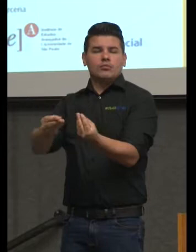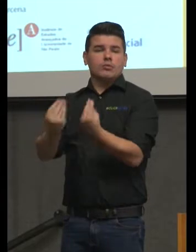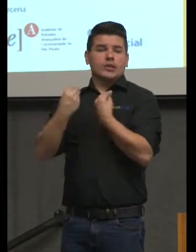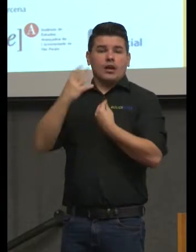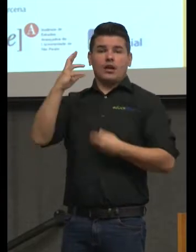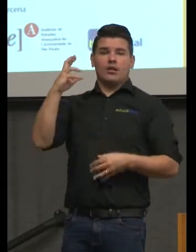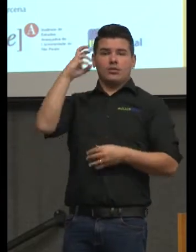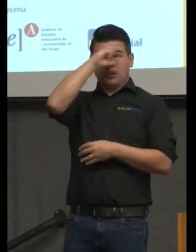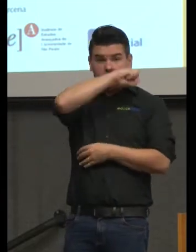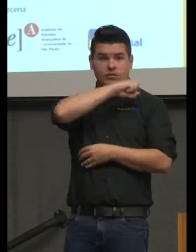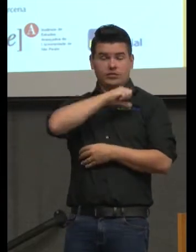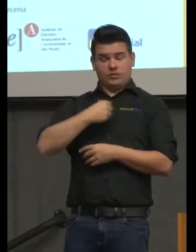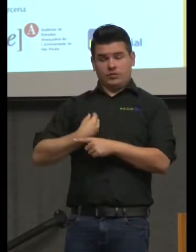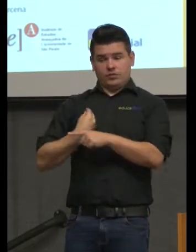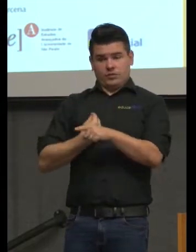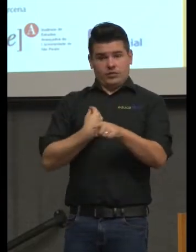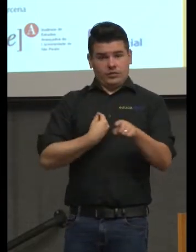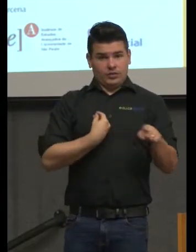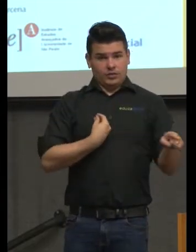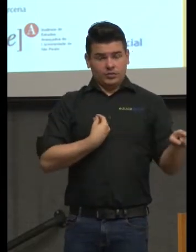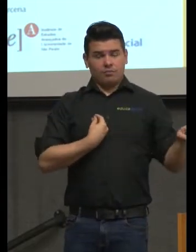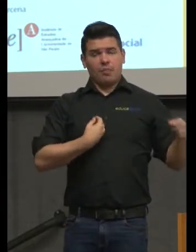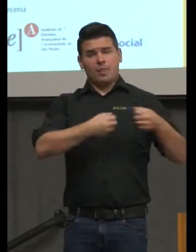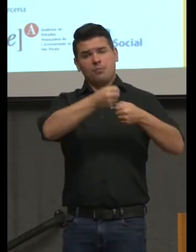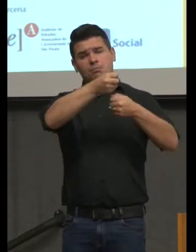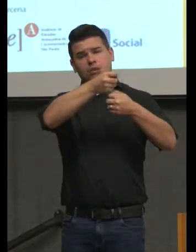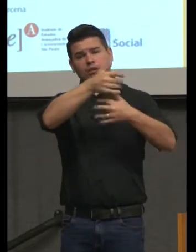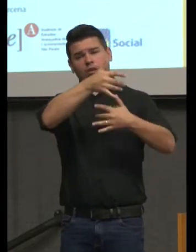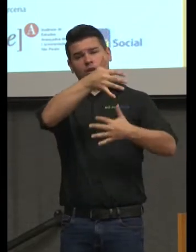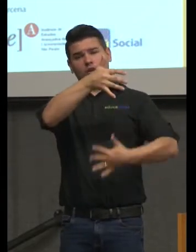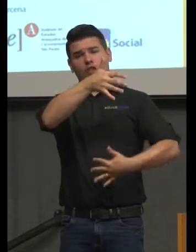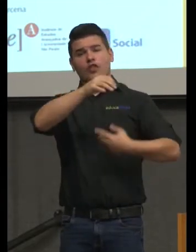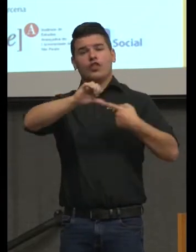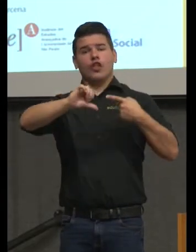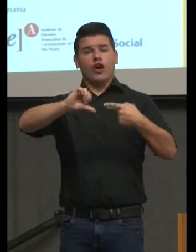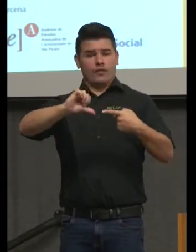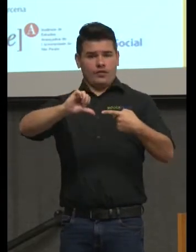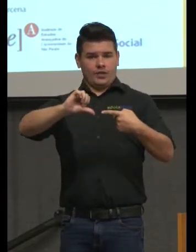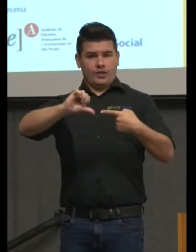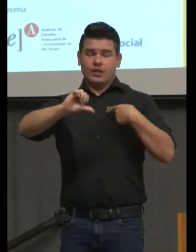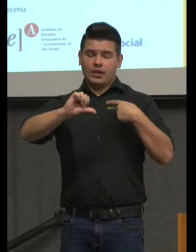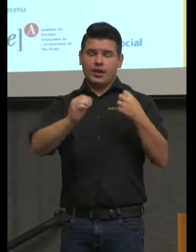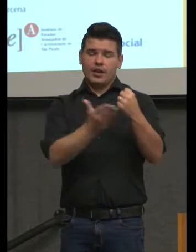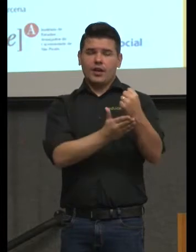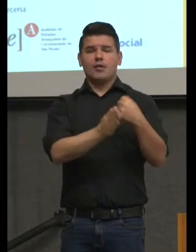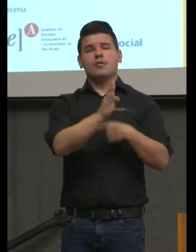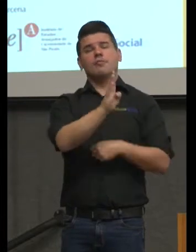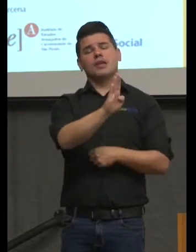Então, se você pega os nove componentes curriculares com que a base nacional comum